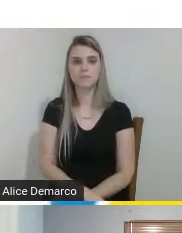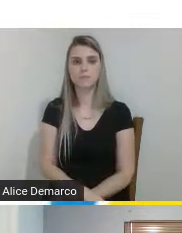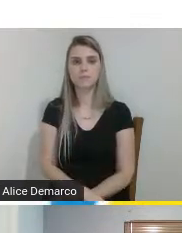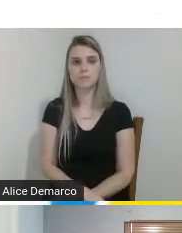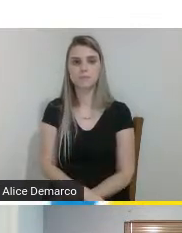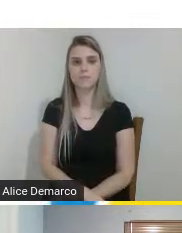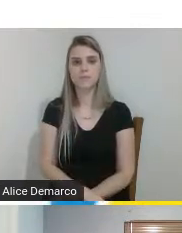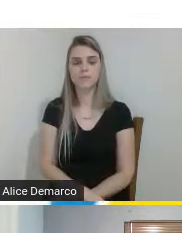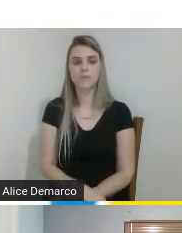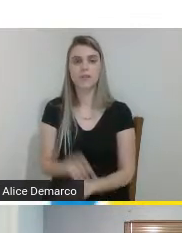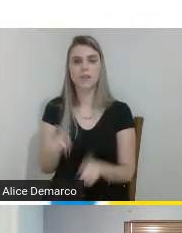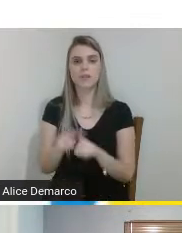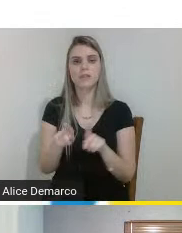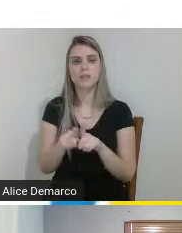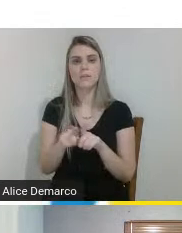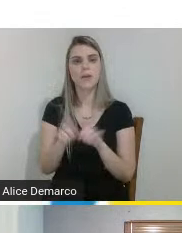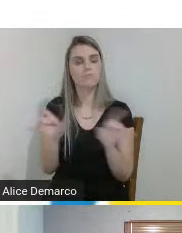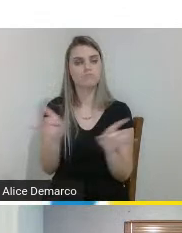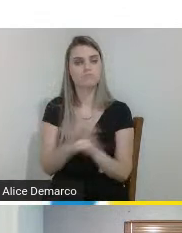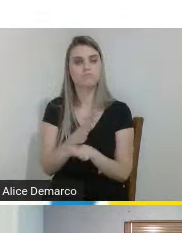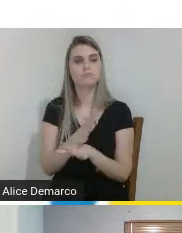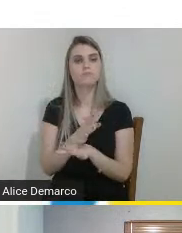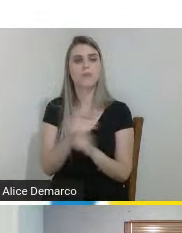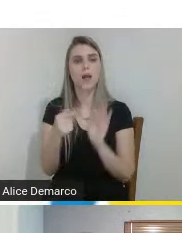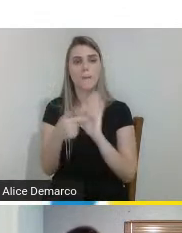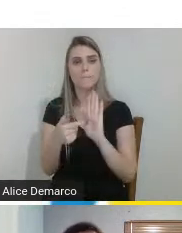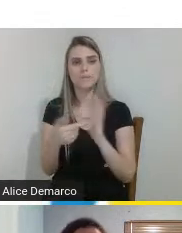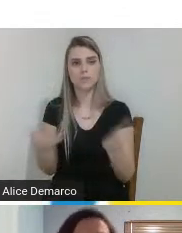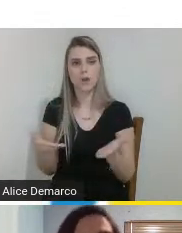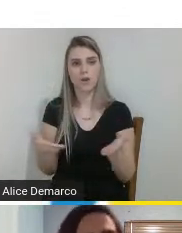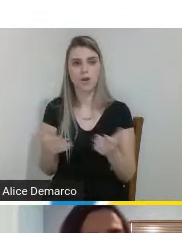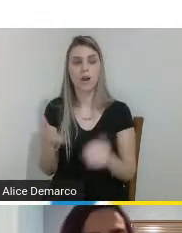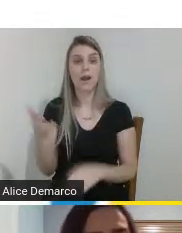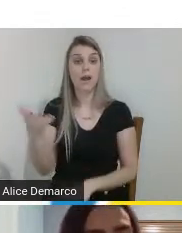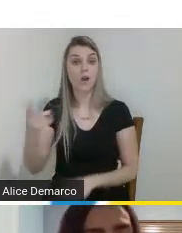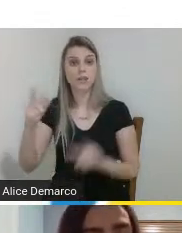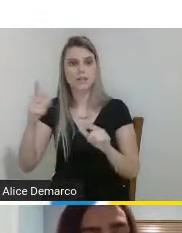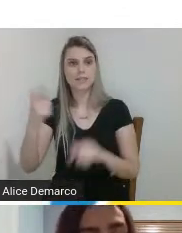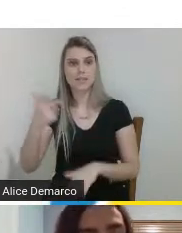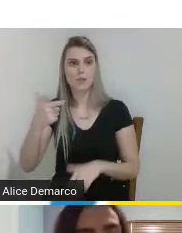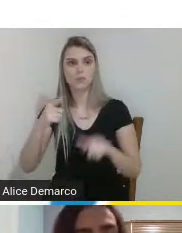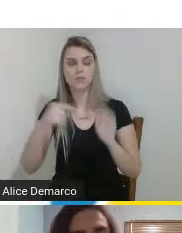e com isso a gente termina a nossa apresentação e vamos ir para a segunda